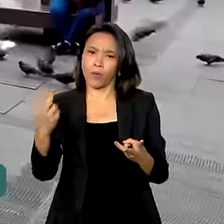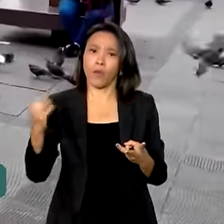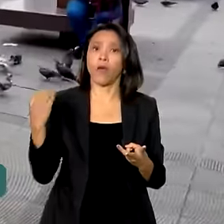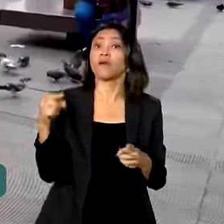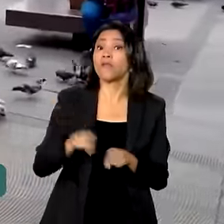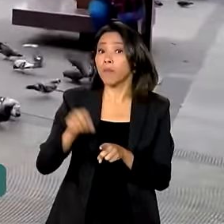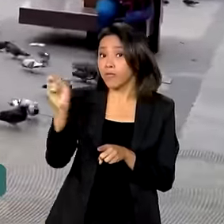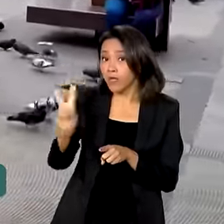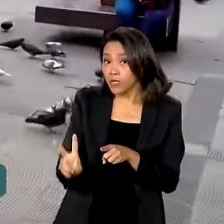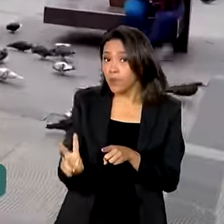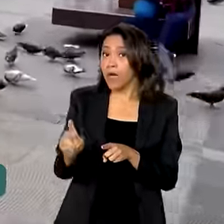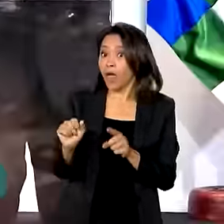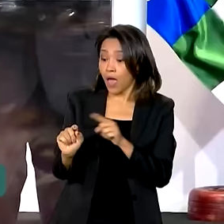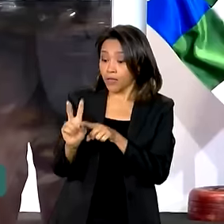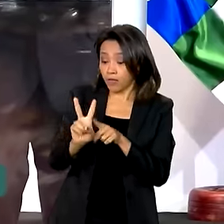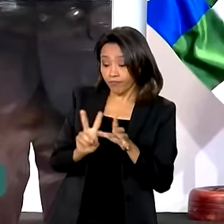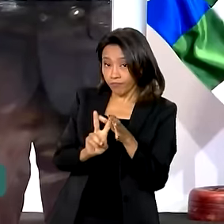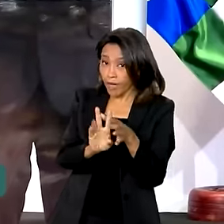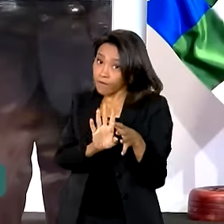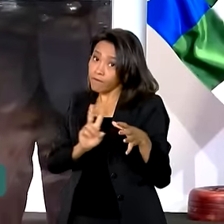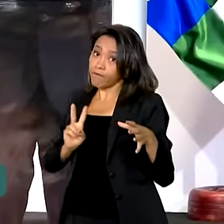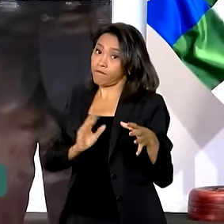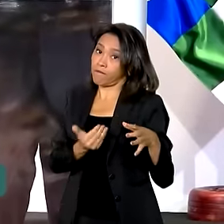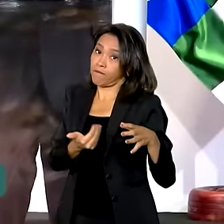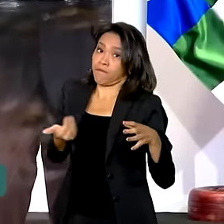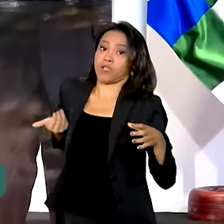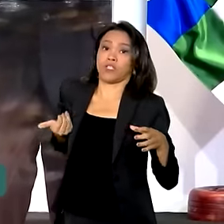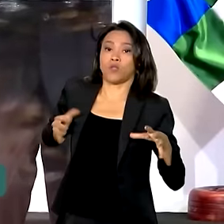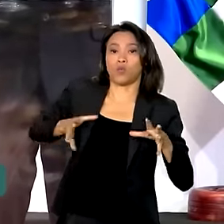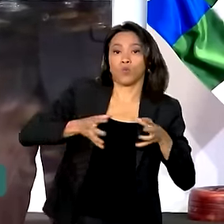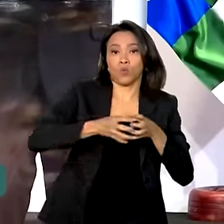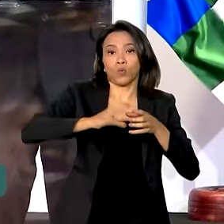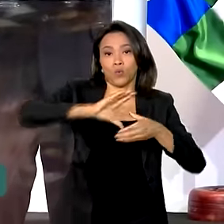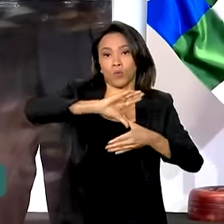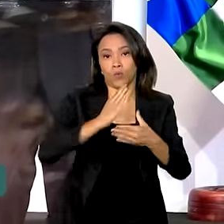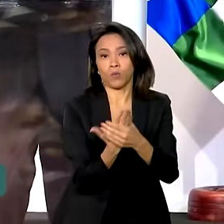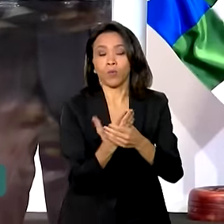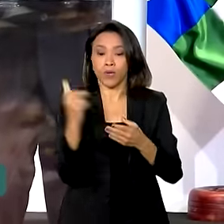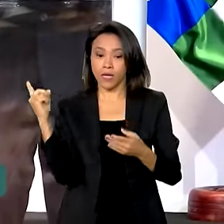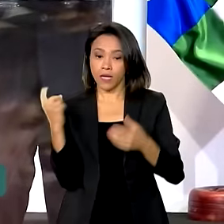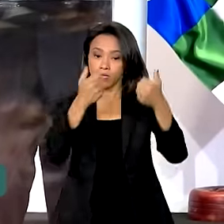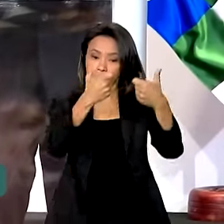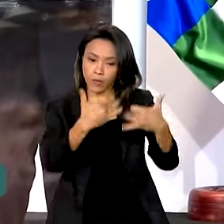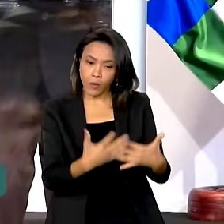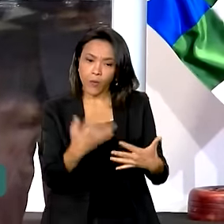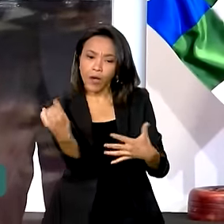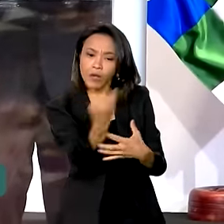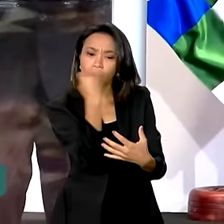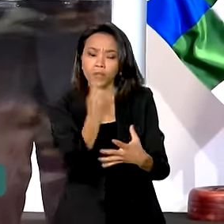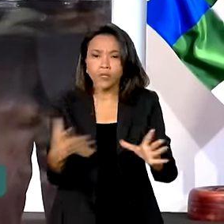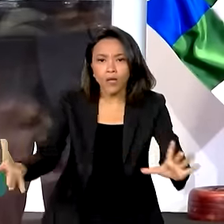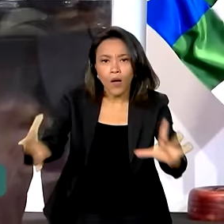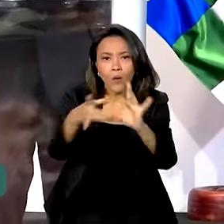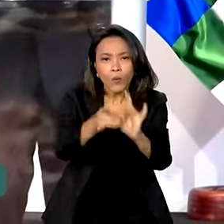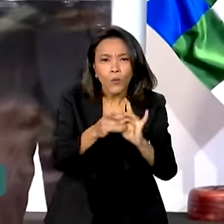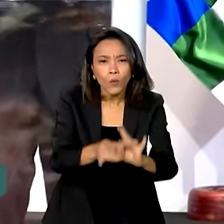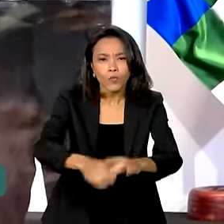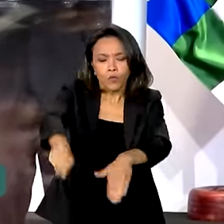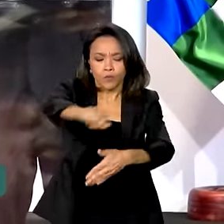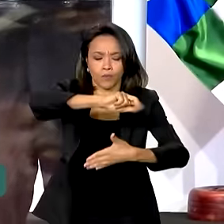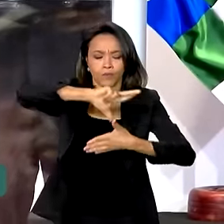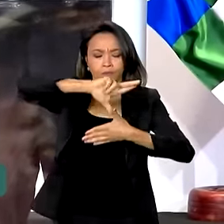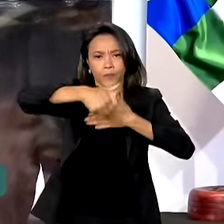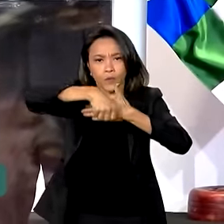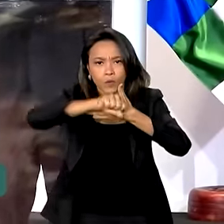essa última suspensa do bloco. O presidente boliviano destacou a importância da integração entre os países da América do Sul para vencer